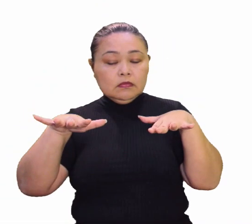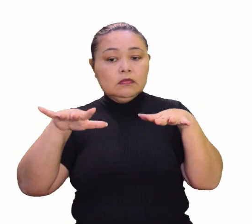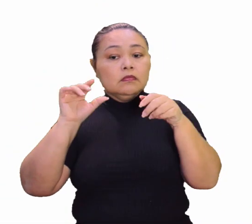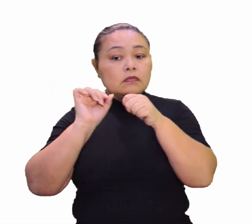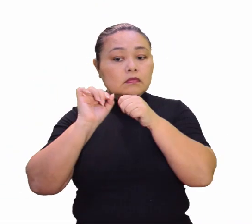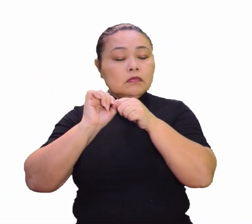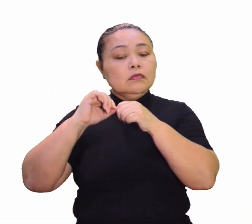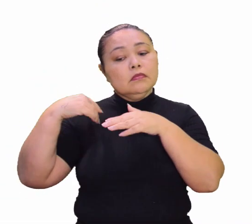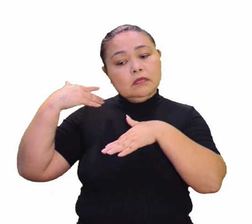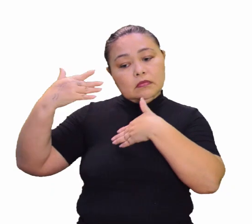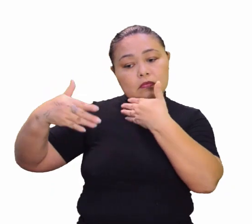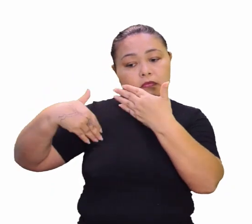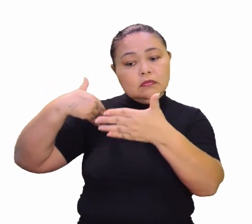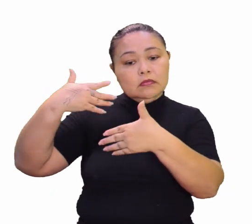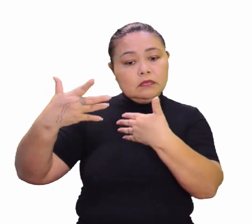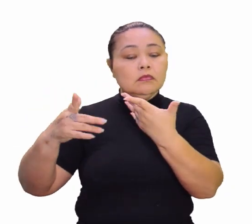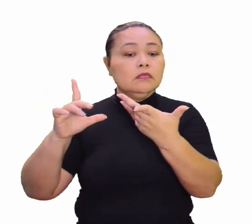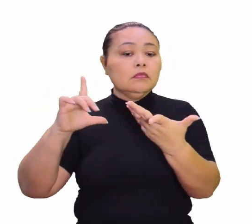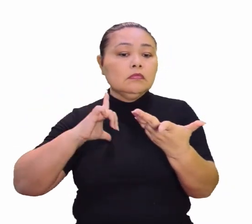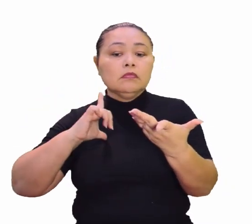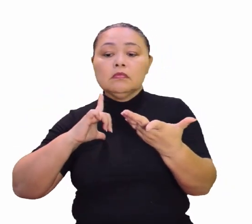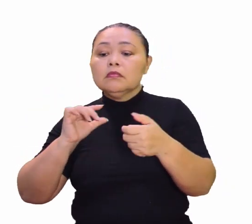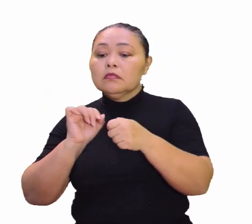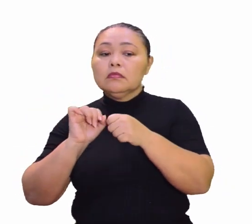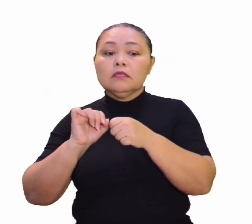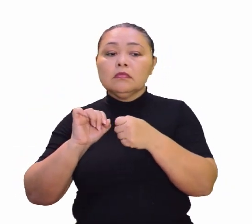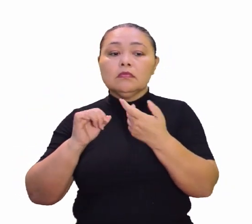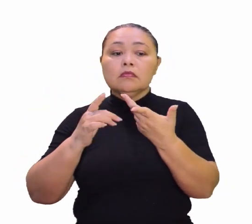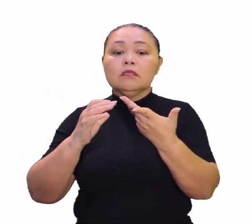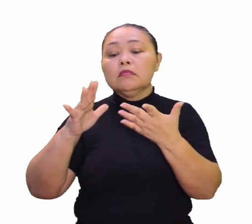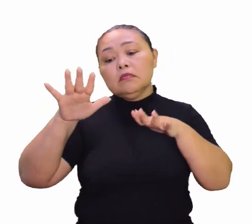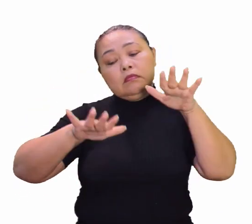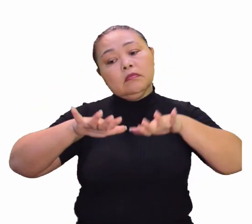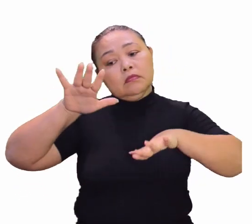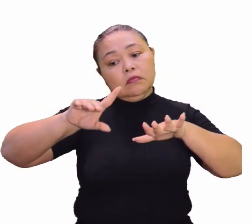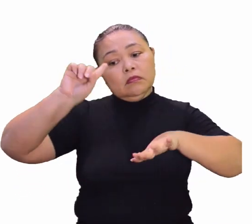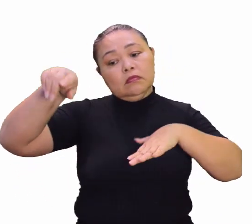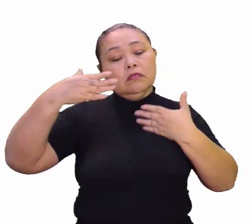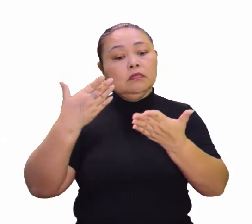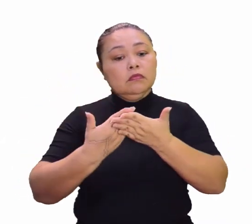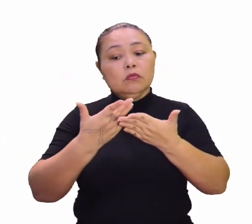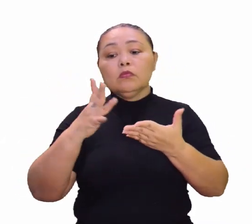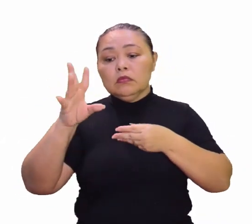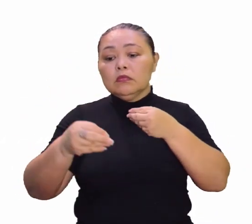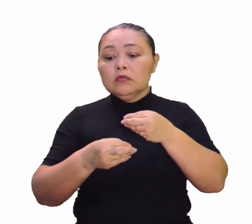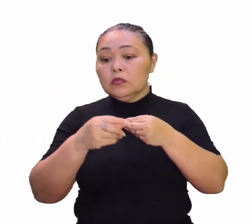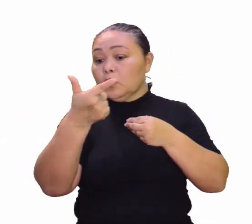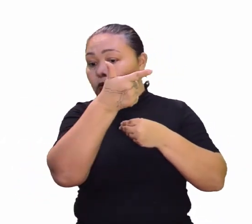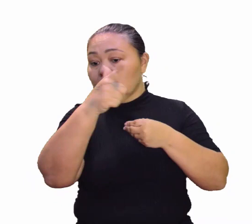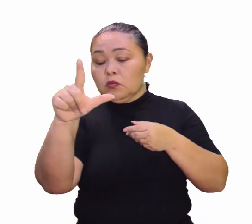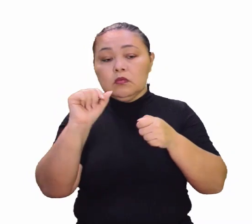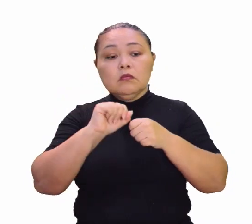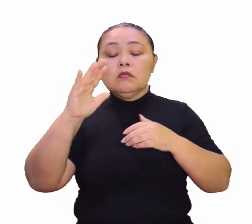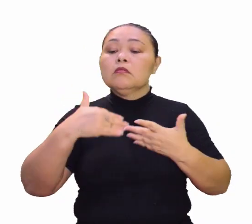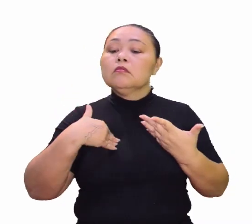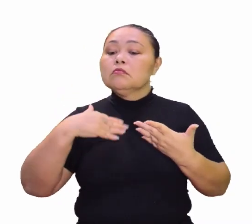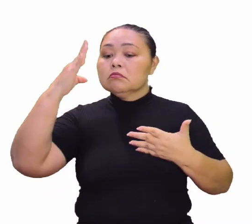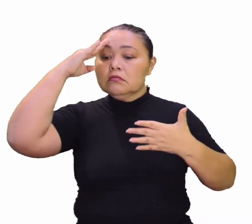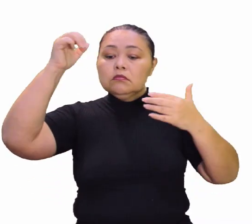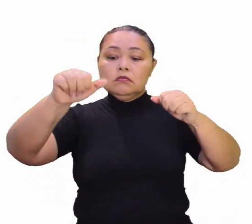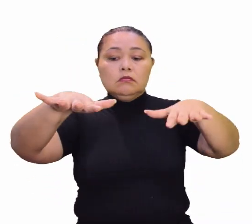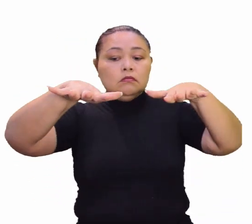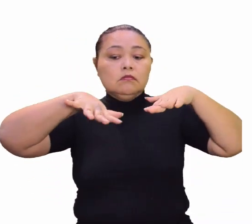pouquinho sobre esse histórico das conferências. Vamos falar dessa aula de algumas. Na próxima aula, conclui outras. Então, principais